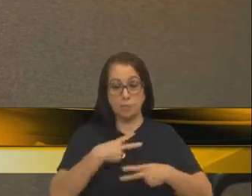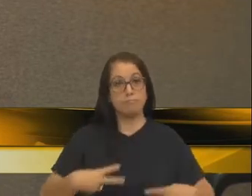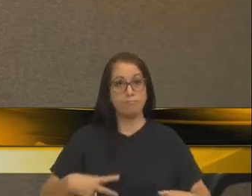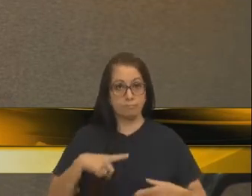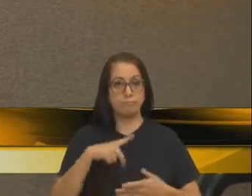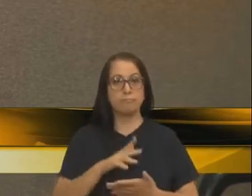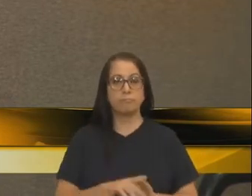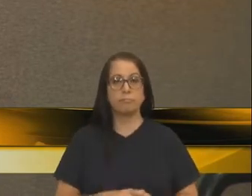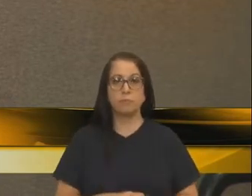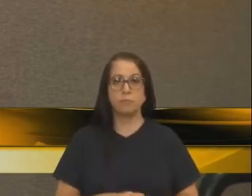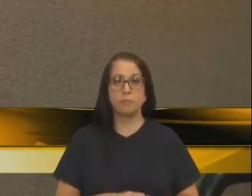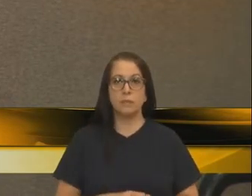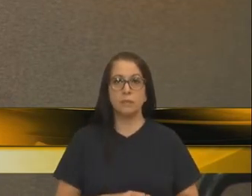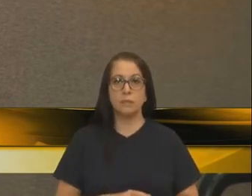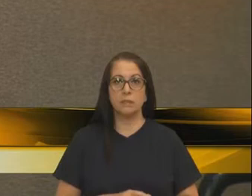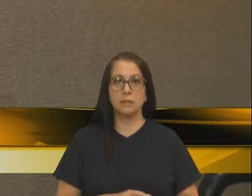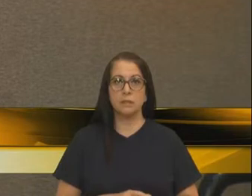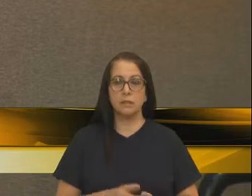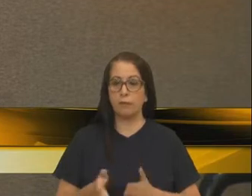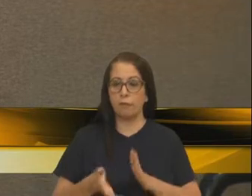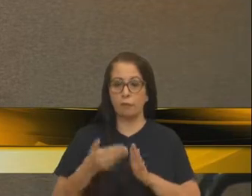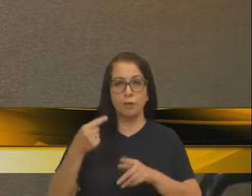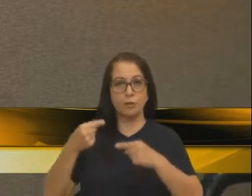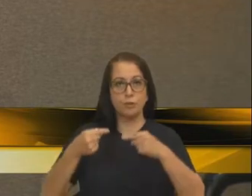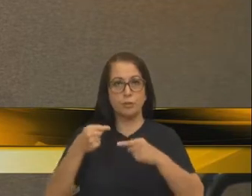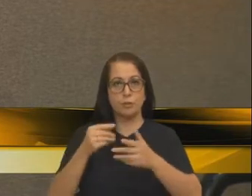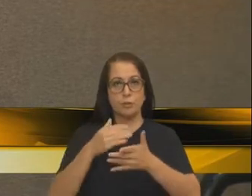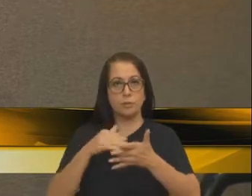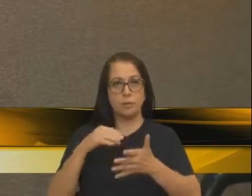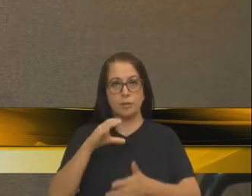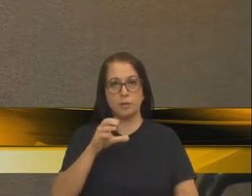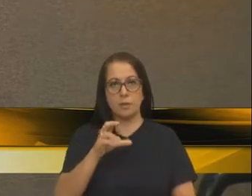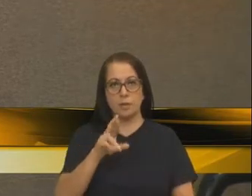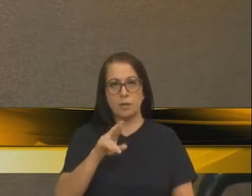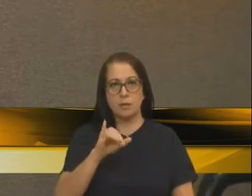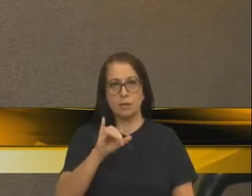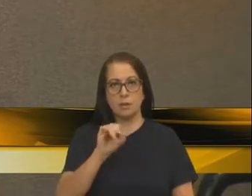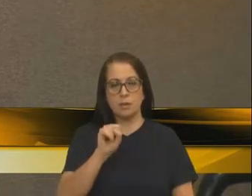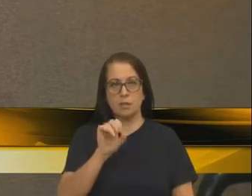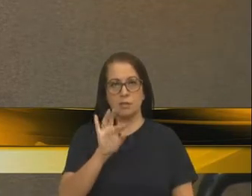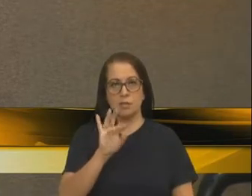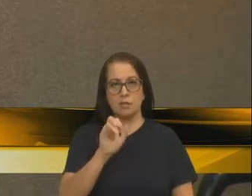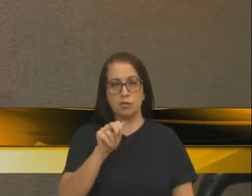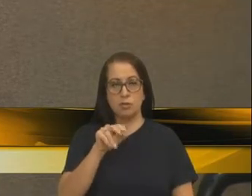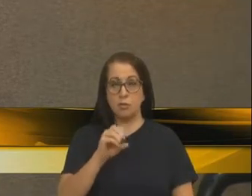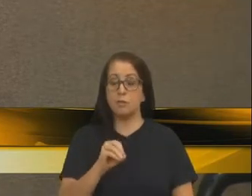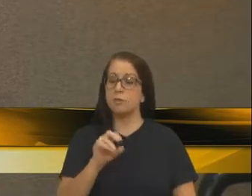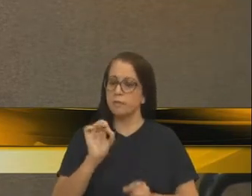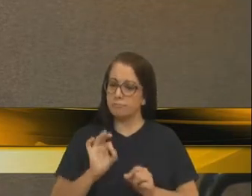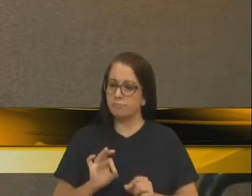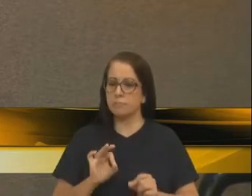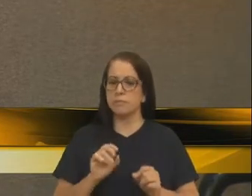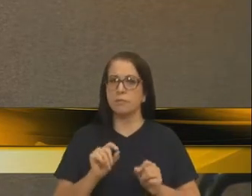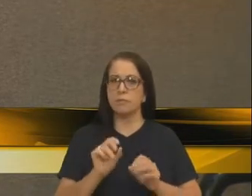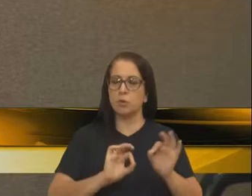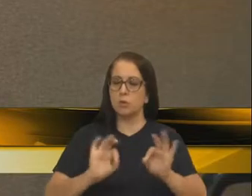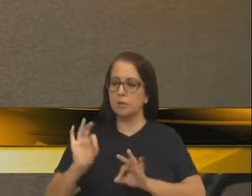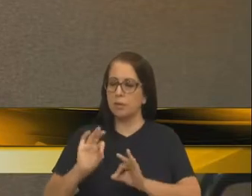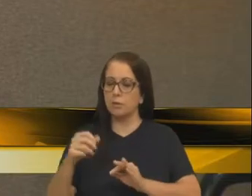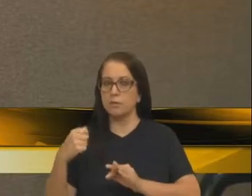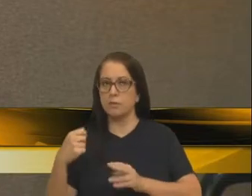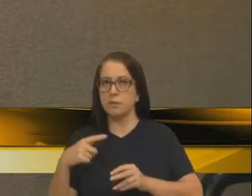fora da discussão o secretário Cristiano, que foi eficiente, a sua equipe técnica e fez os retoques